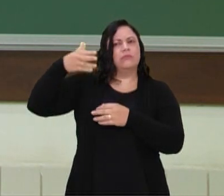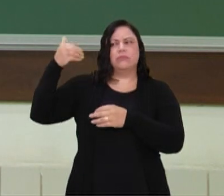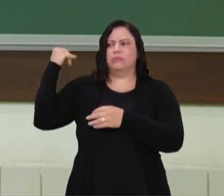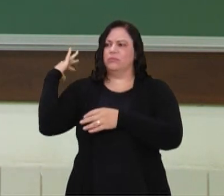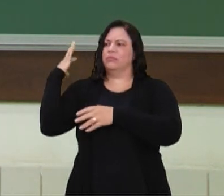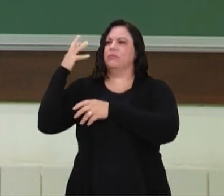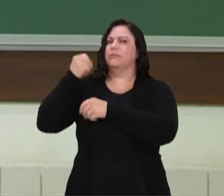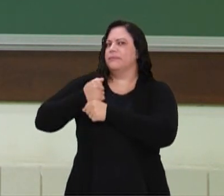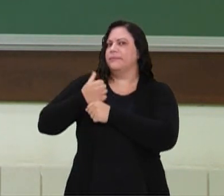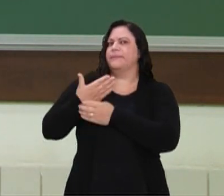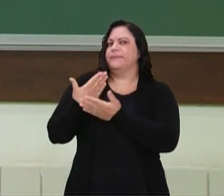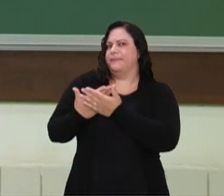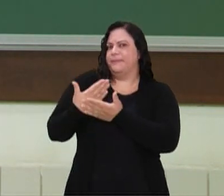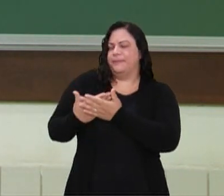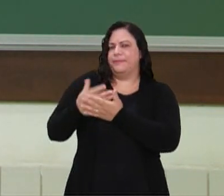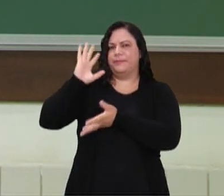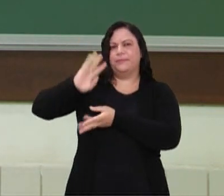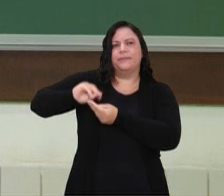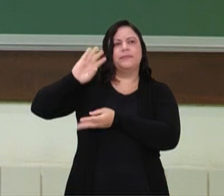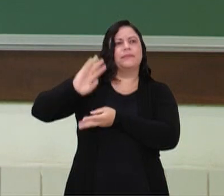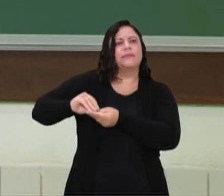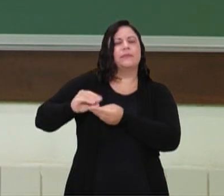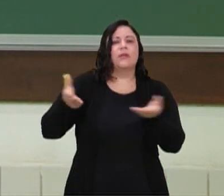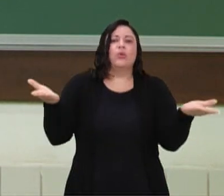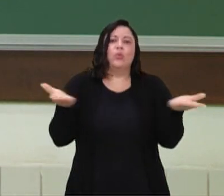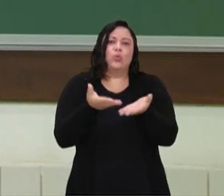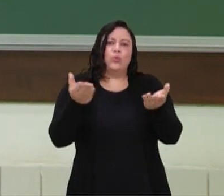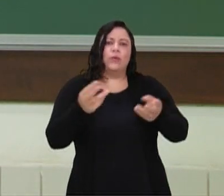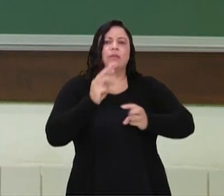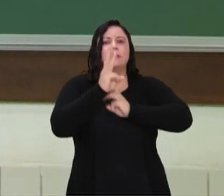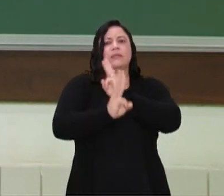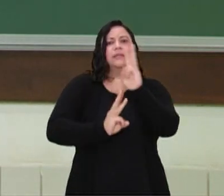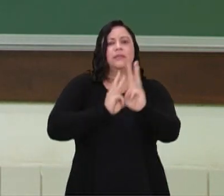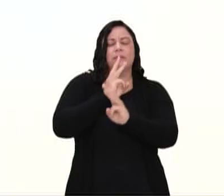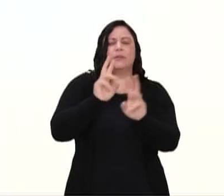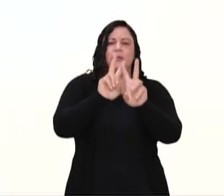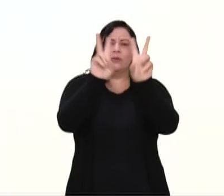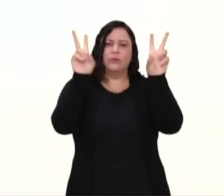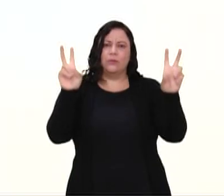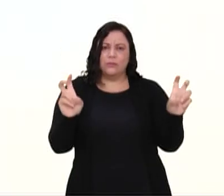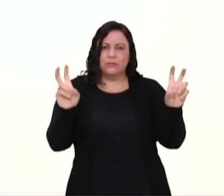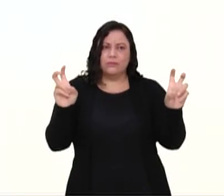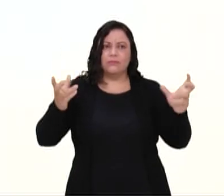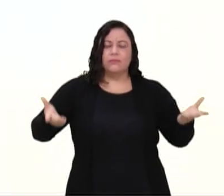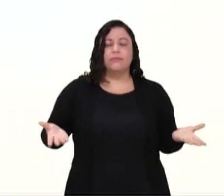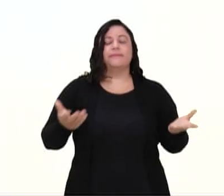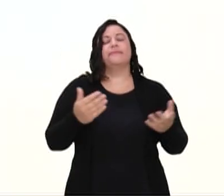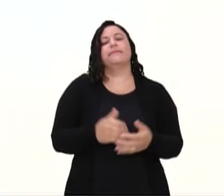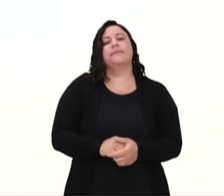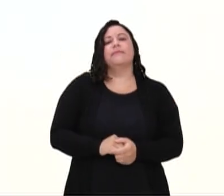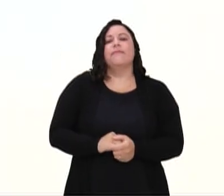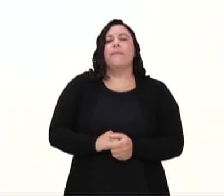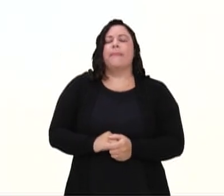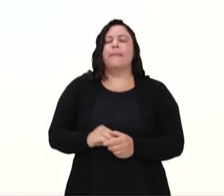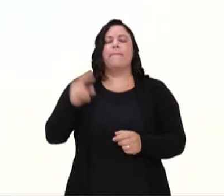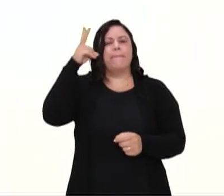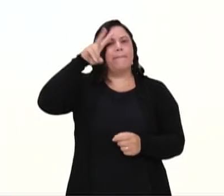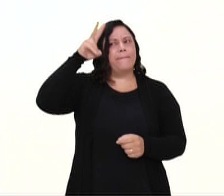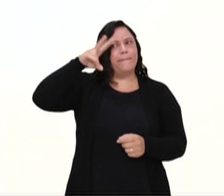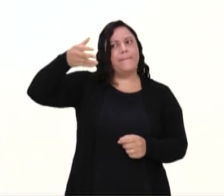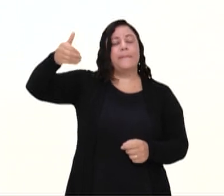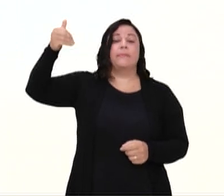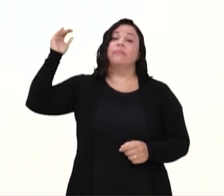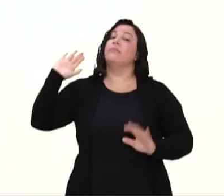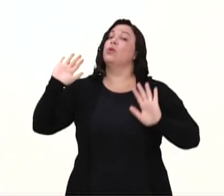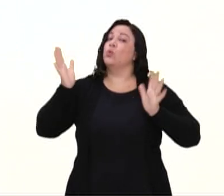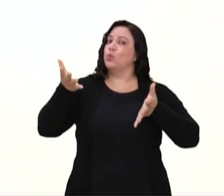conteúdos. Então, durante esse trimestre, nós tivemos alguns assuntos e eu vou passar por eles para a gente relembrar o que